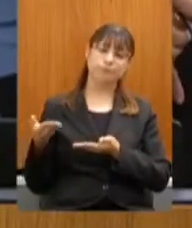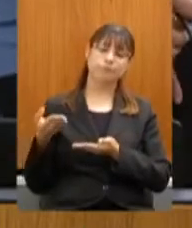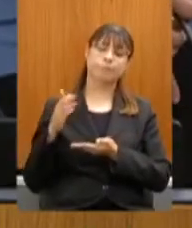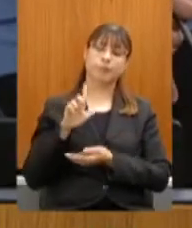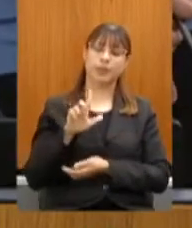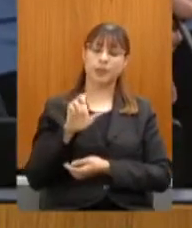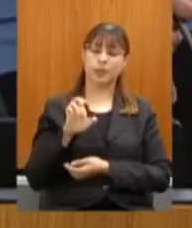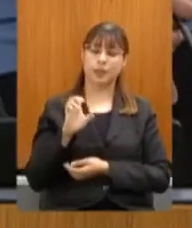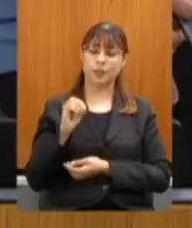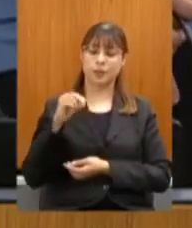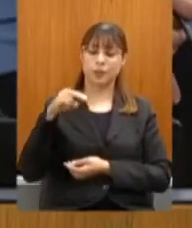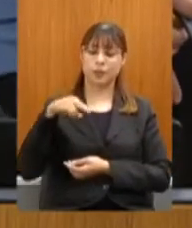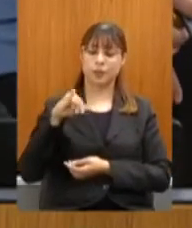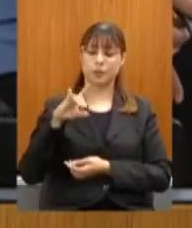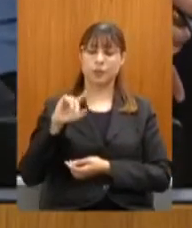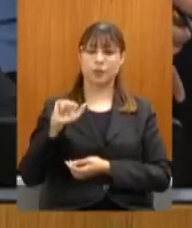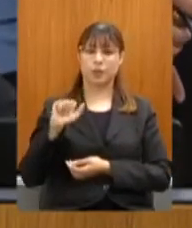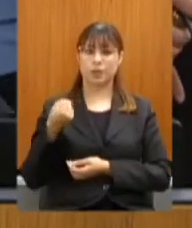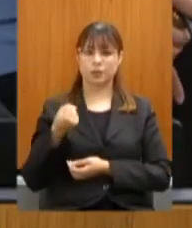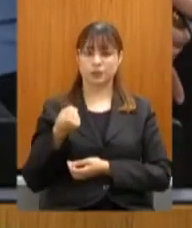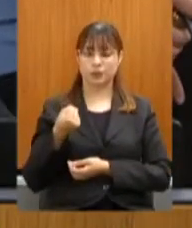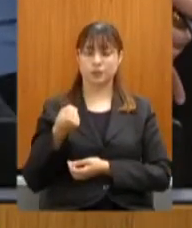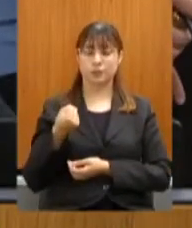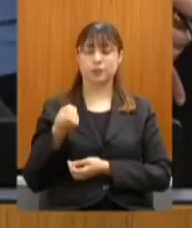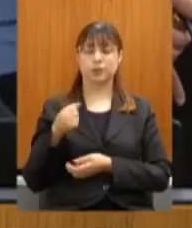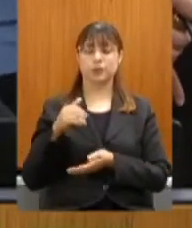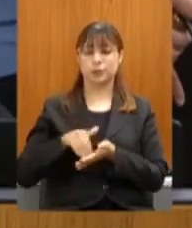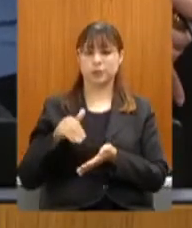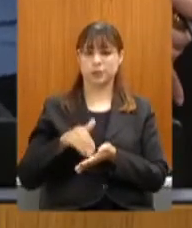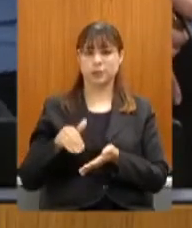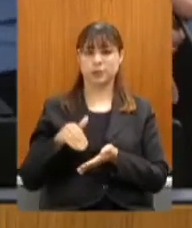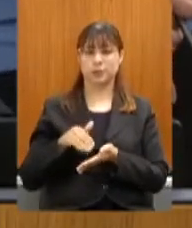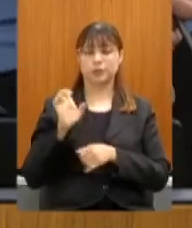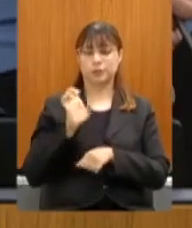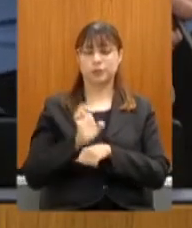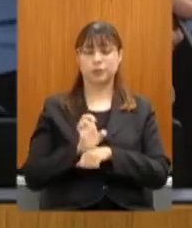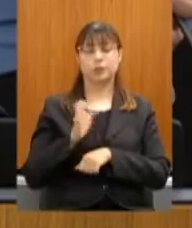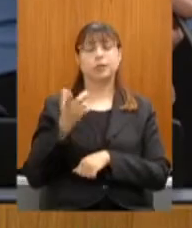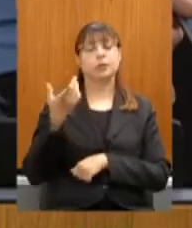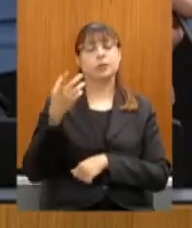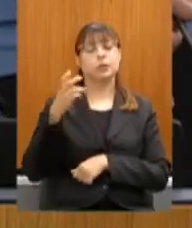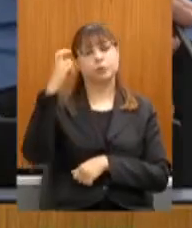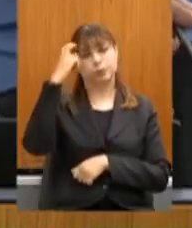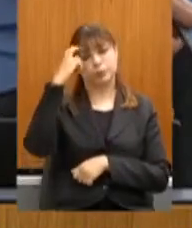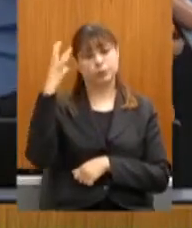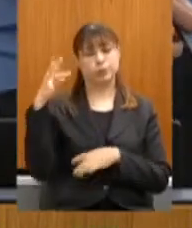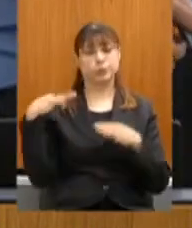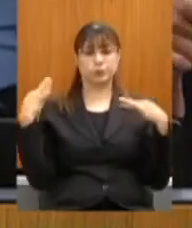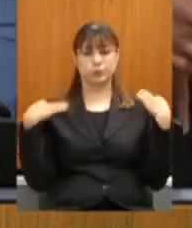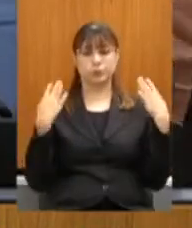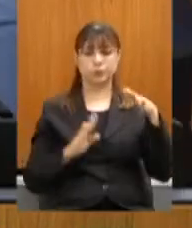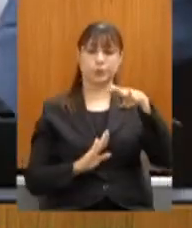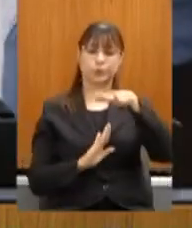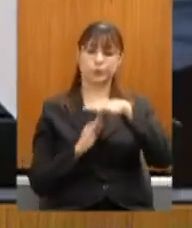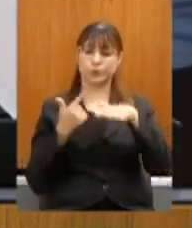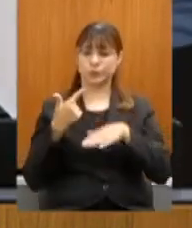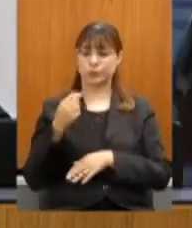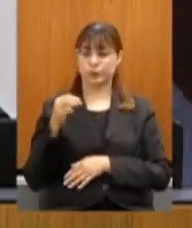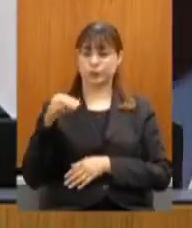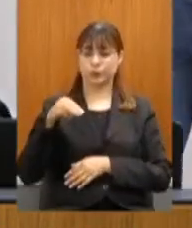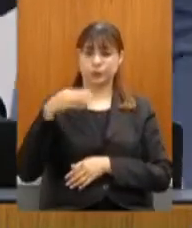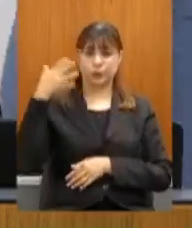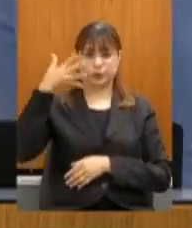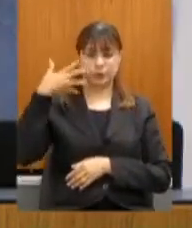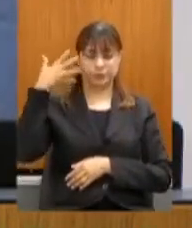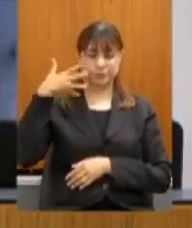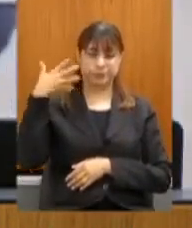Oliveira, secretário de Estado de Cultura e Turismo, que disporá de até 20 minutos para a sua